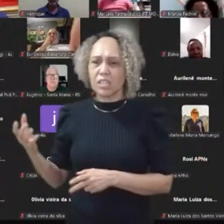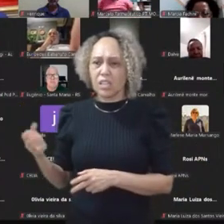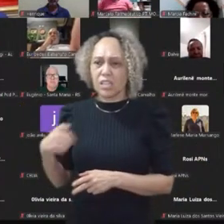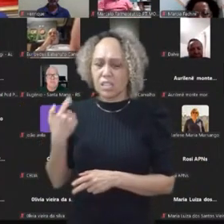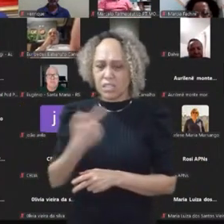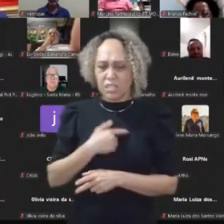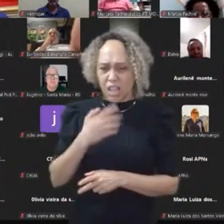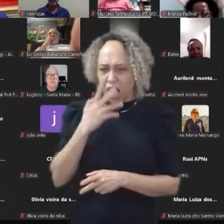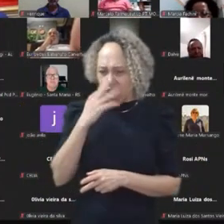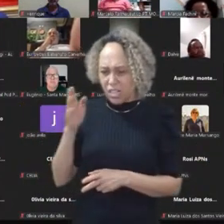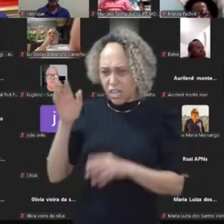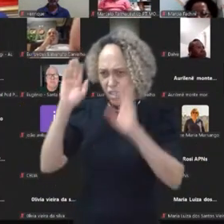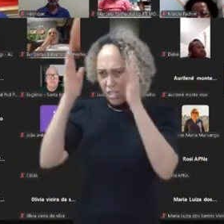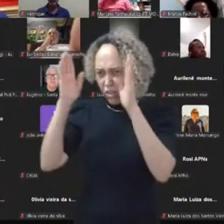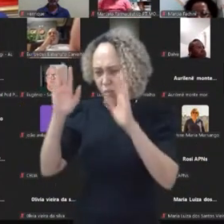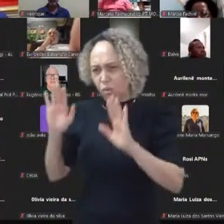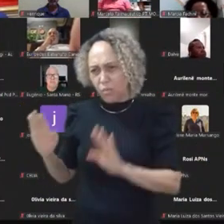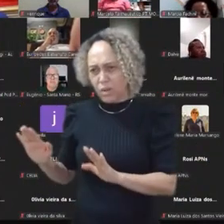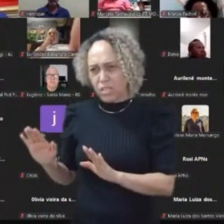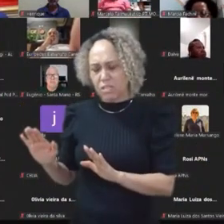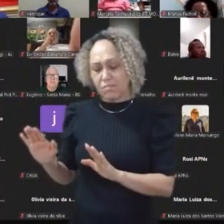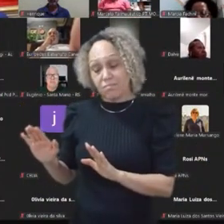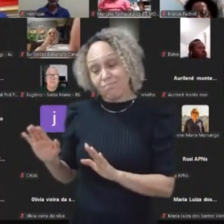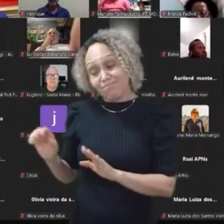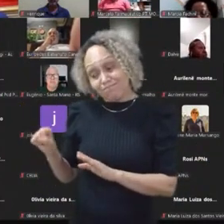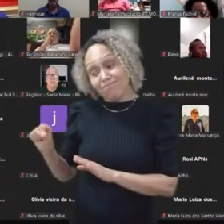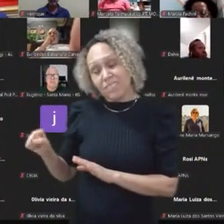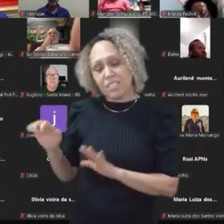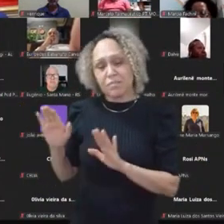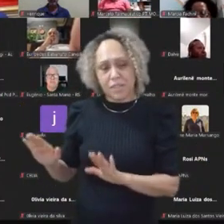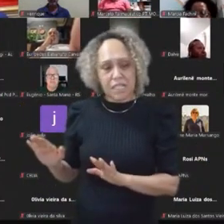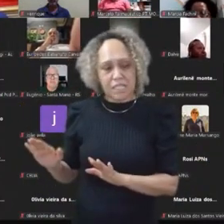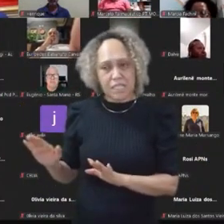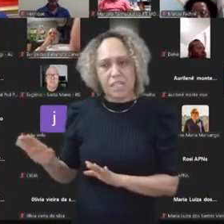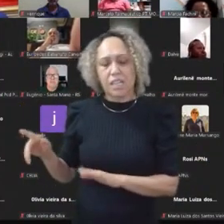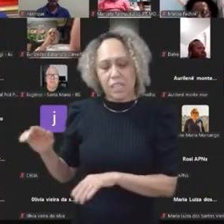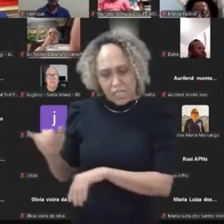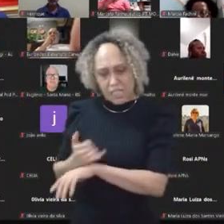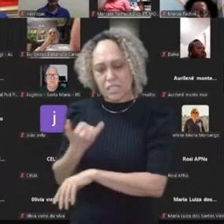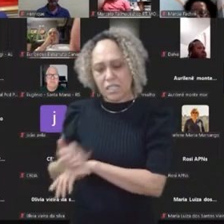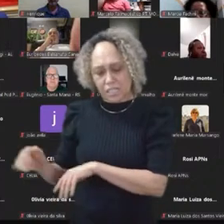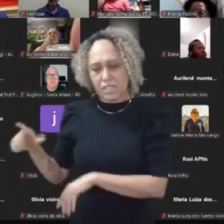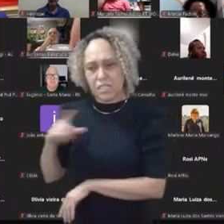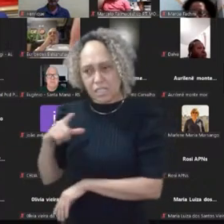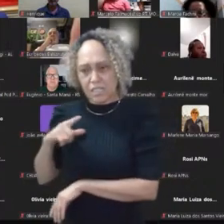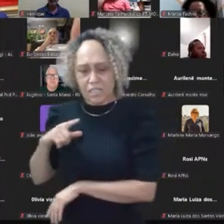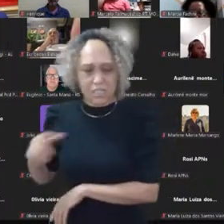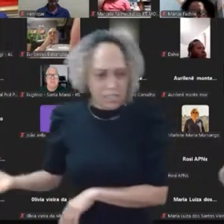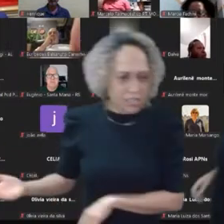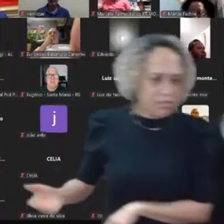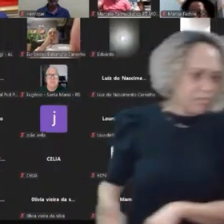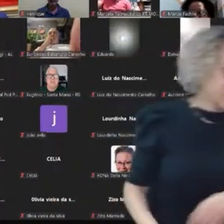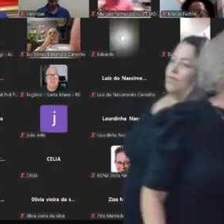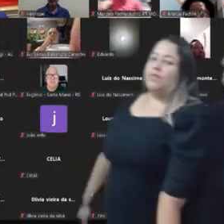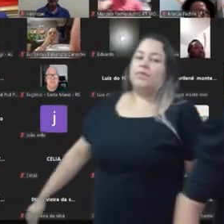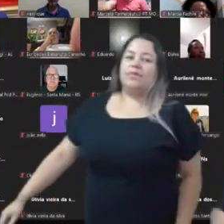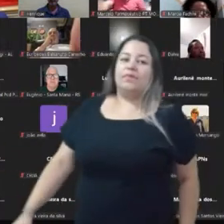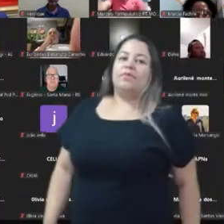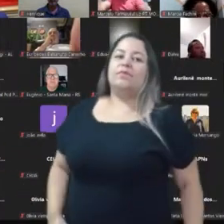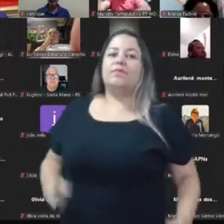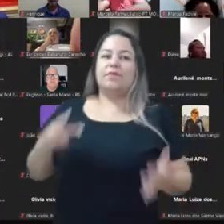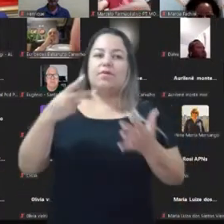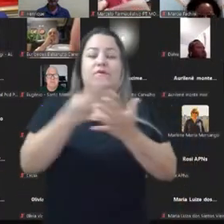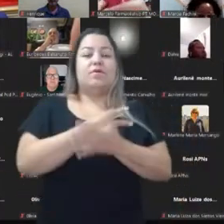muito burros, e eles são, mas olha só, eles têm alguma estratégia, e muitas vezes funciona, agora veja,